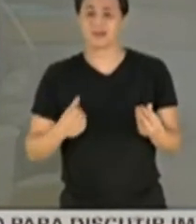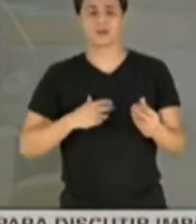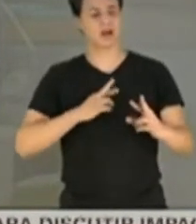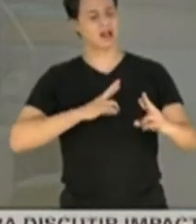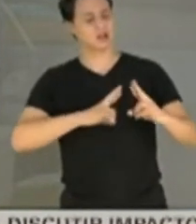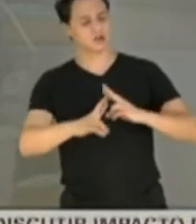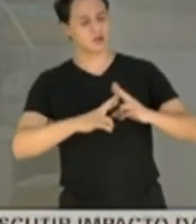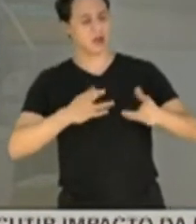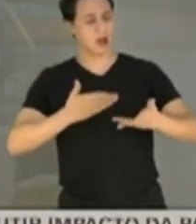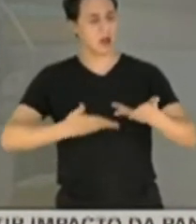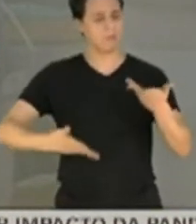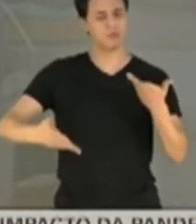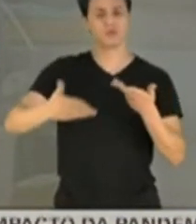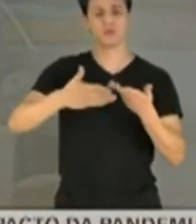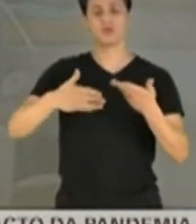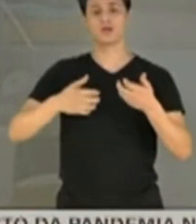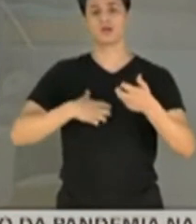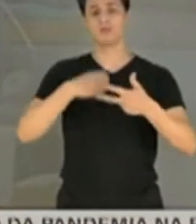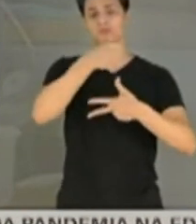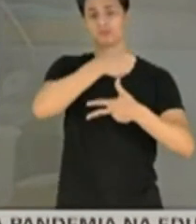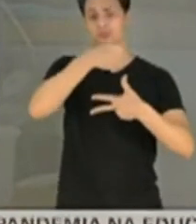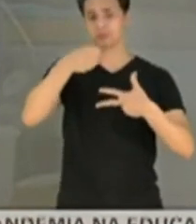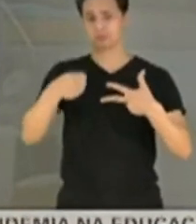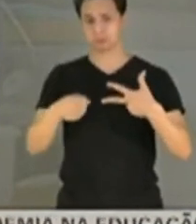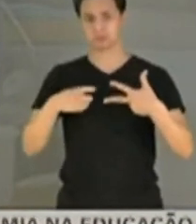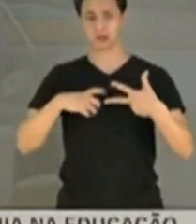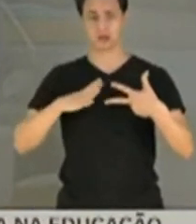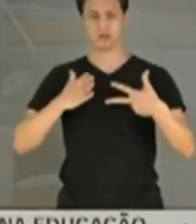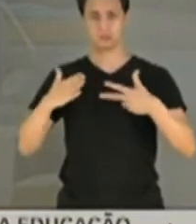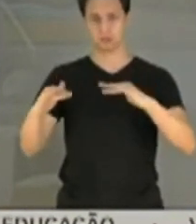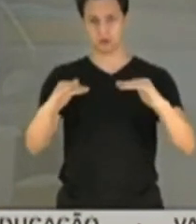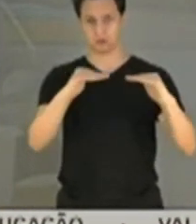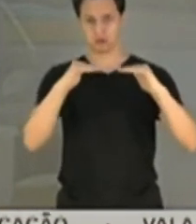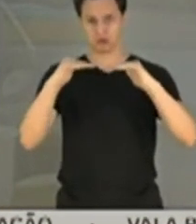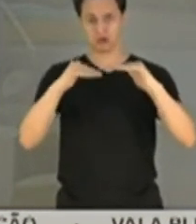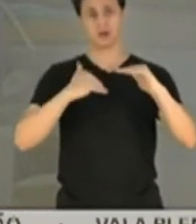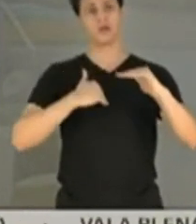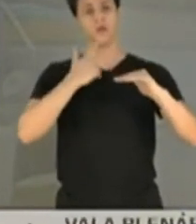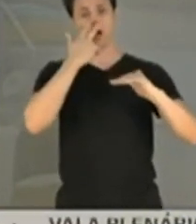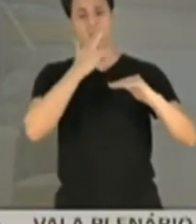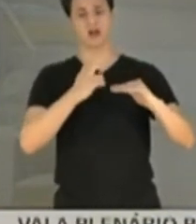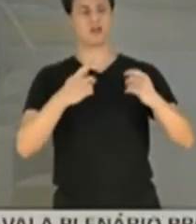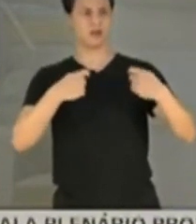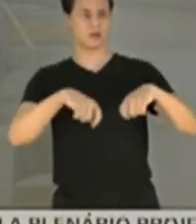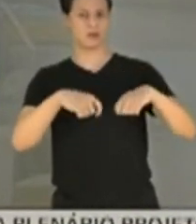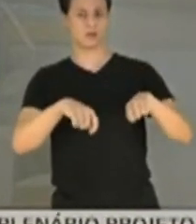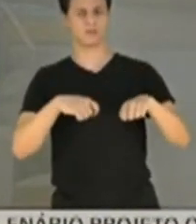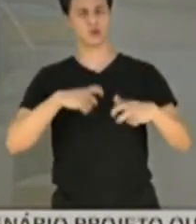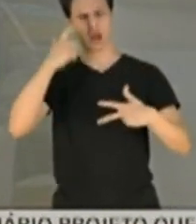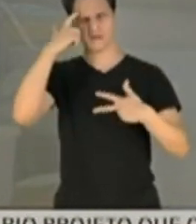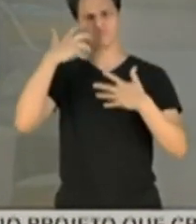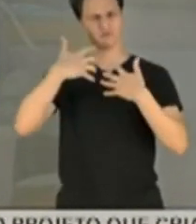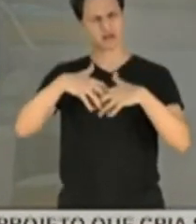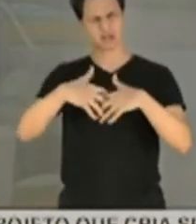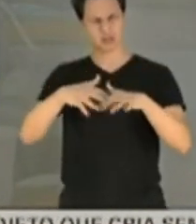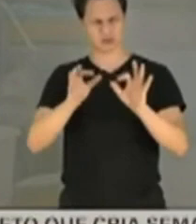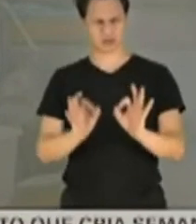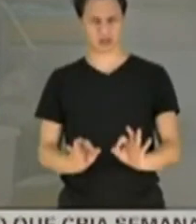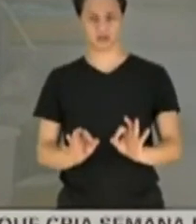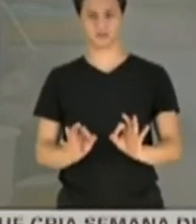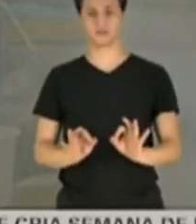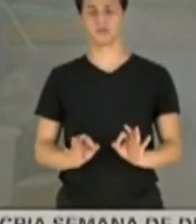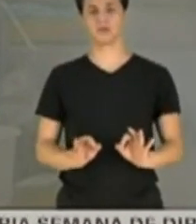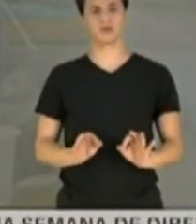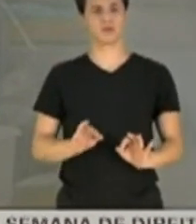da harmonia entre os poderes. Eu acho que isso tudo deve carecer de todos nós uma reflexão profunda. Mas não é